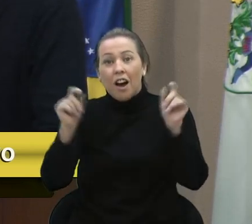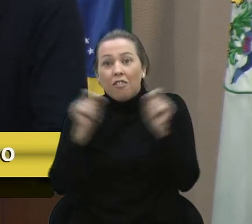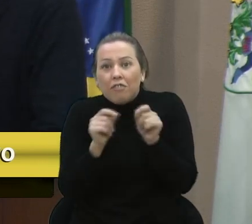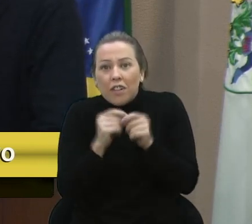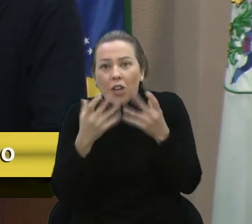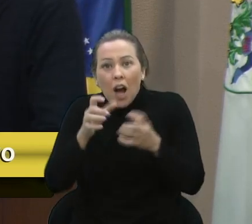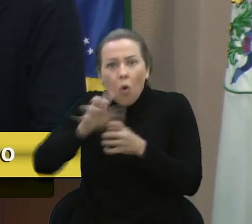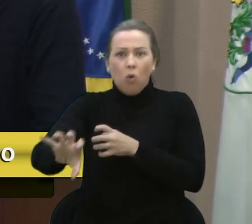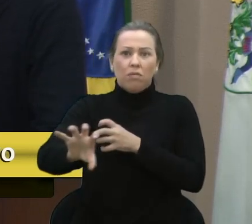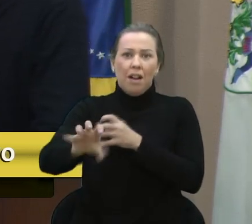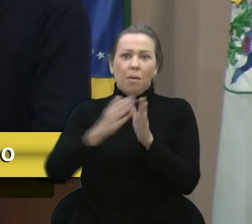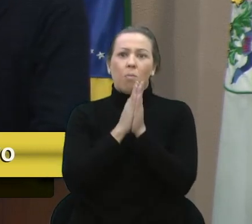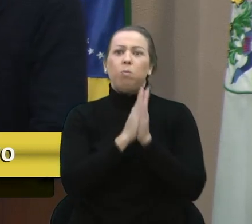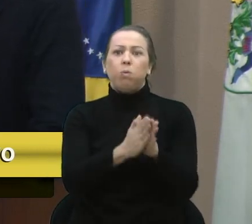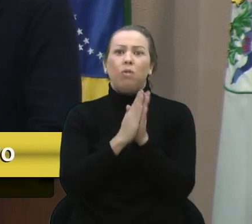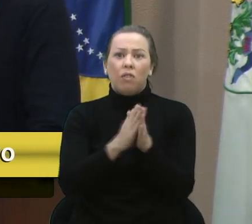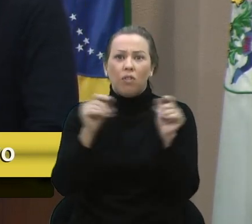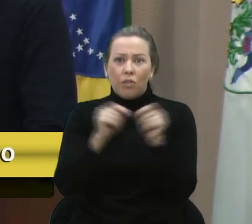oposição.